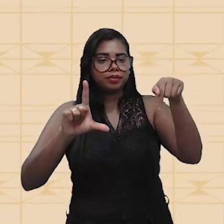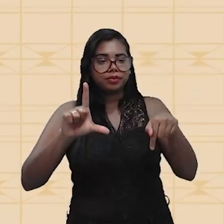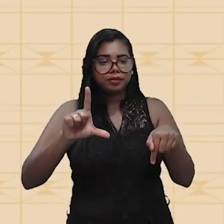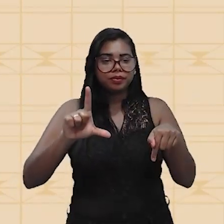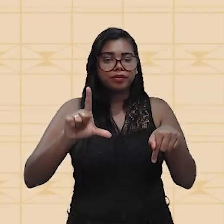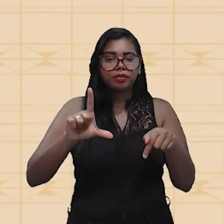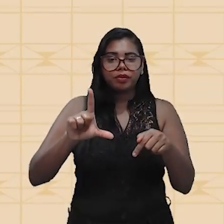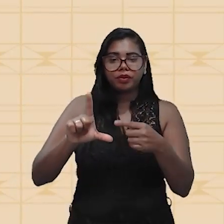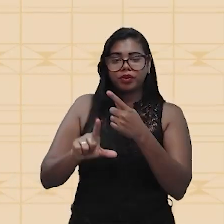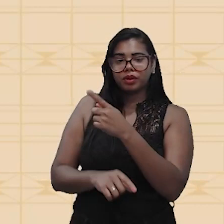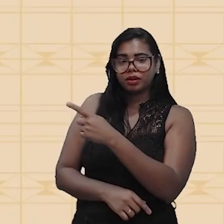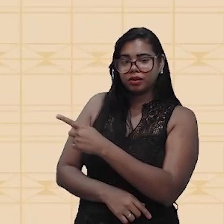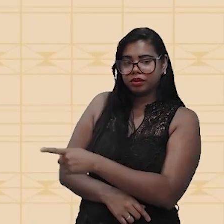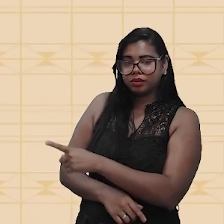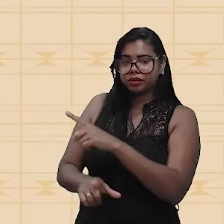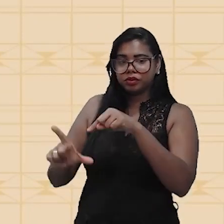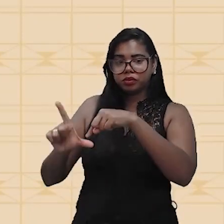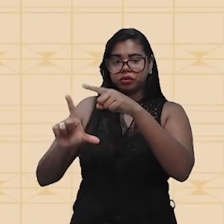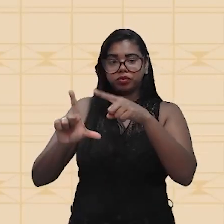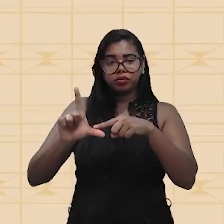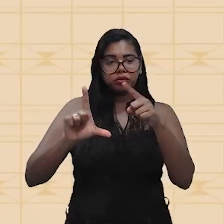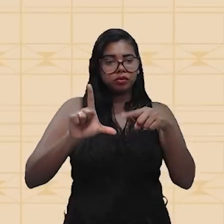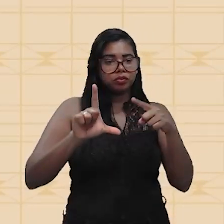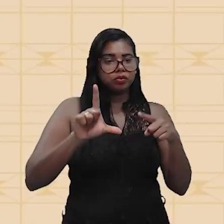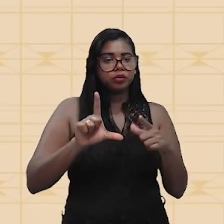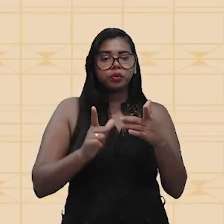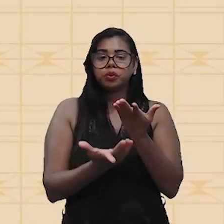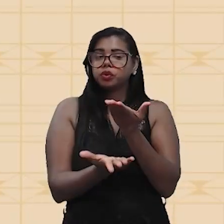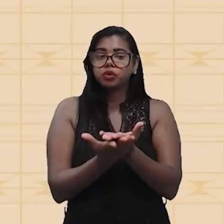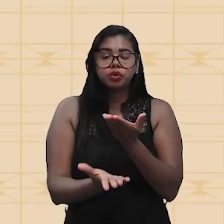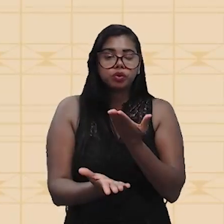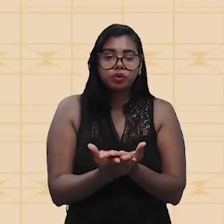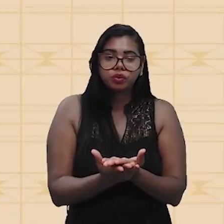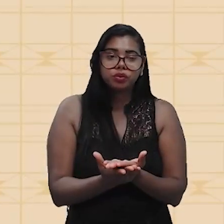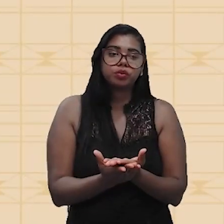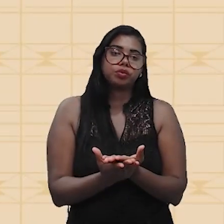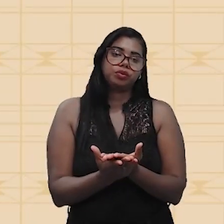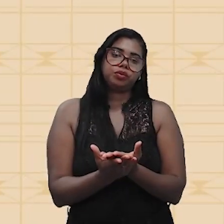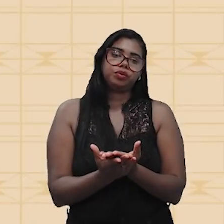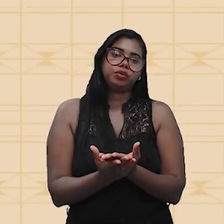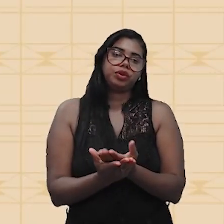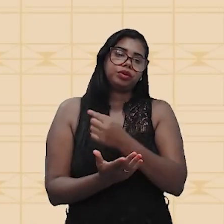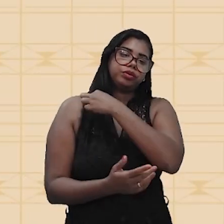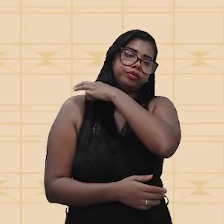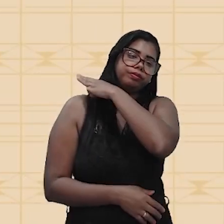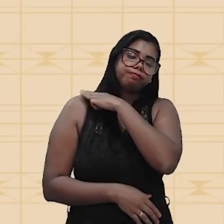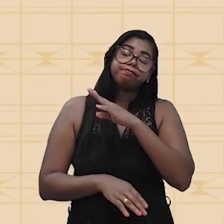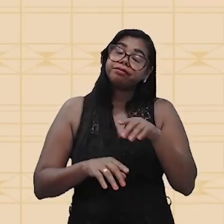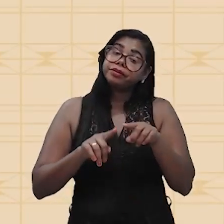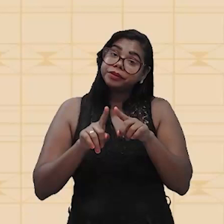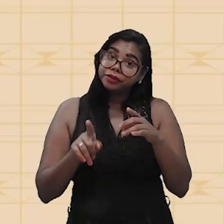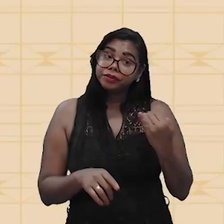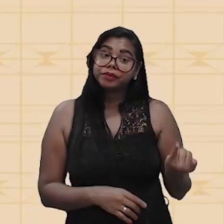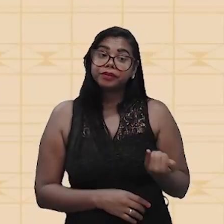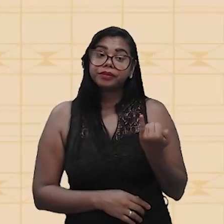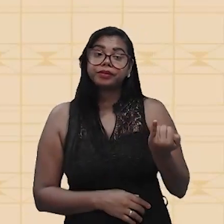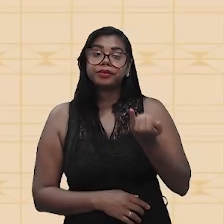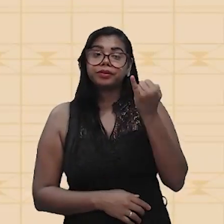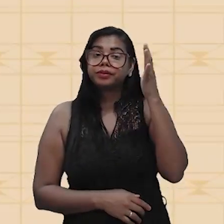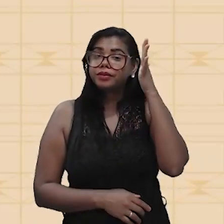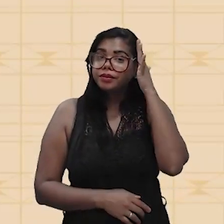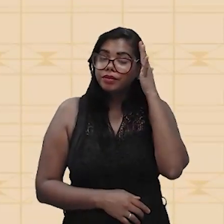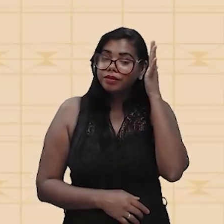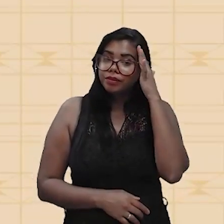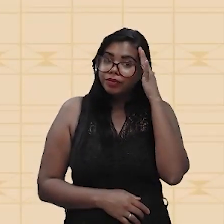gráfico senoidal, ele não é estudado, geralmente, na nível do ensino médio. Mas é importante que você entenda que a corrente